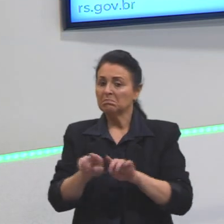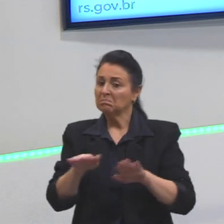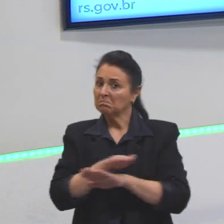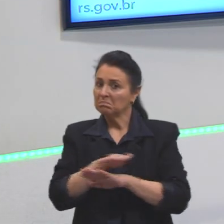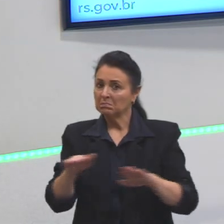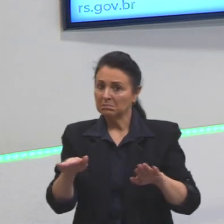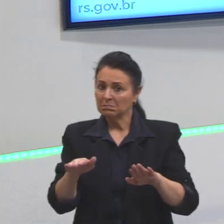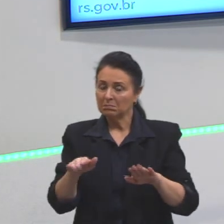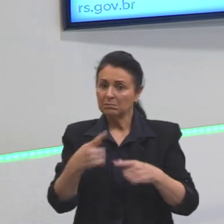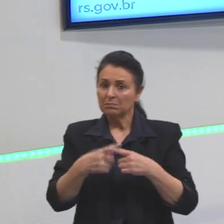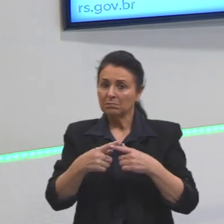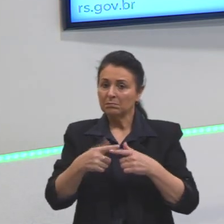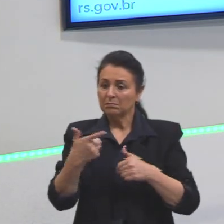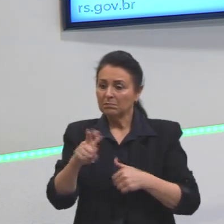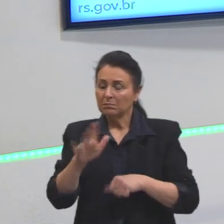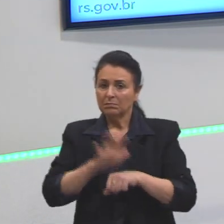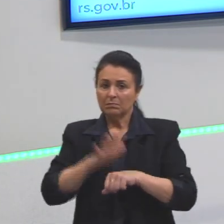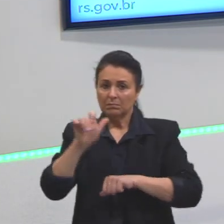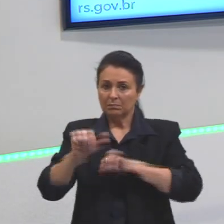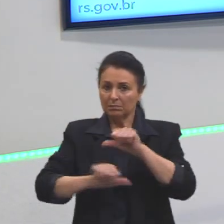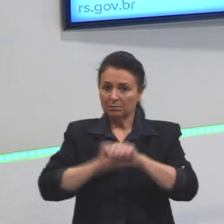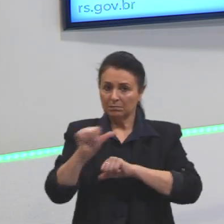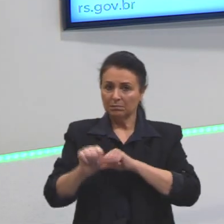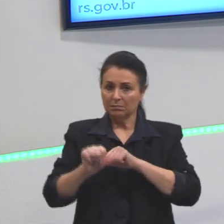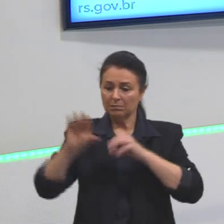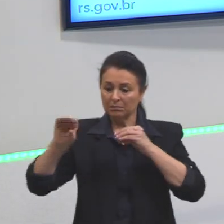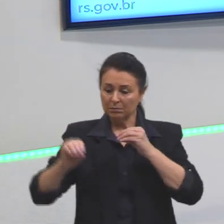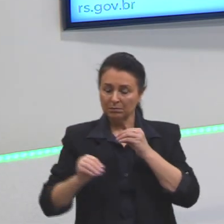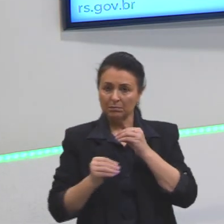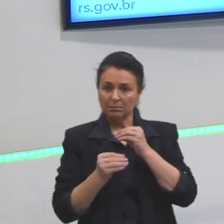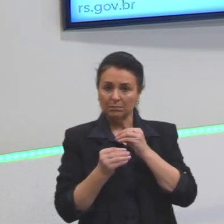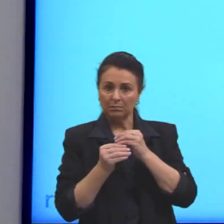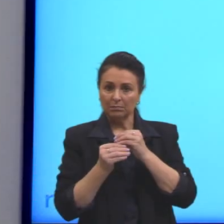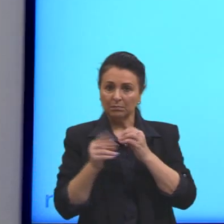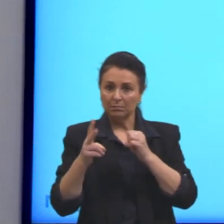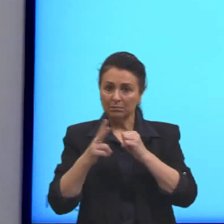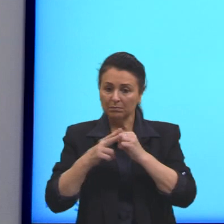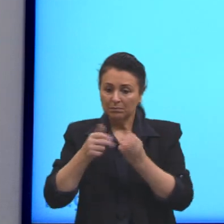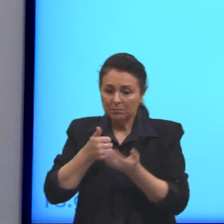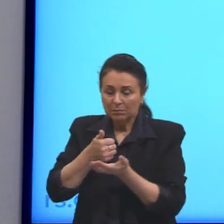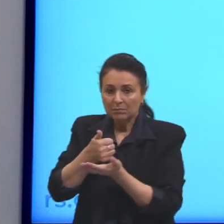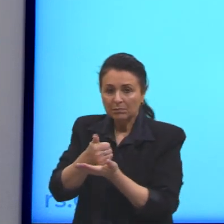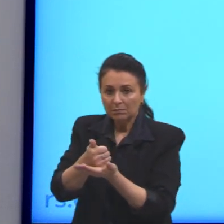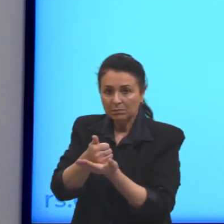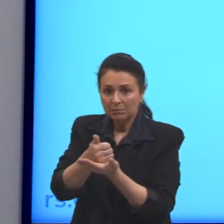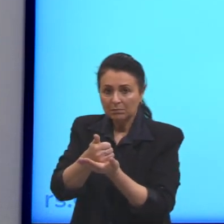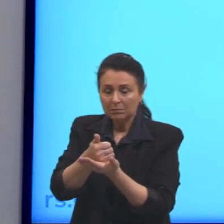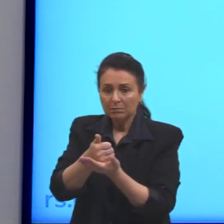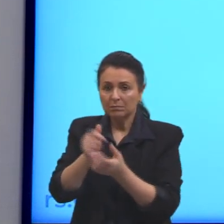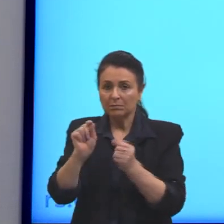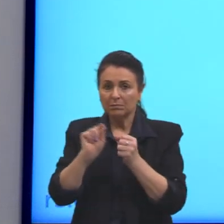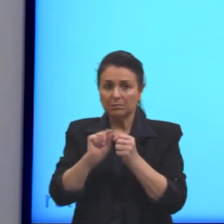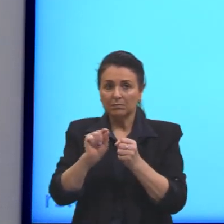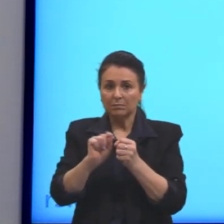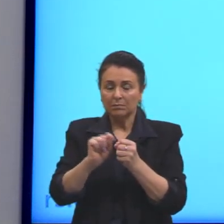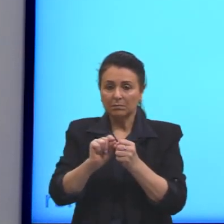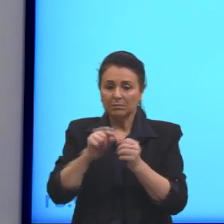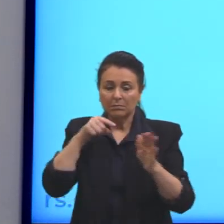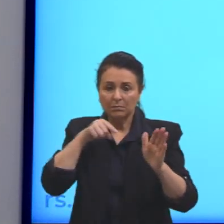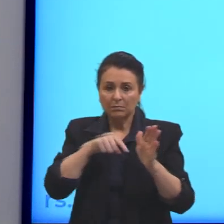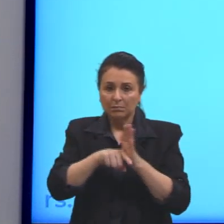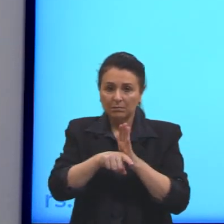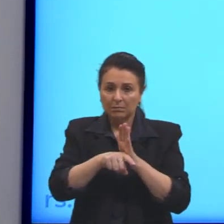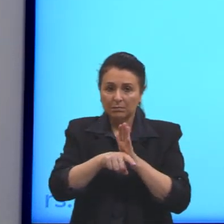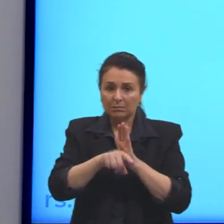Acabam as mudanças. Simples. Eu só acrescento o auxiliar para fazer a pergunta,